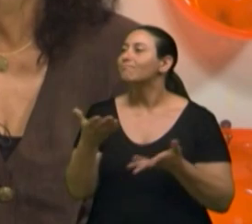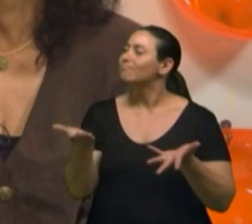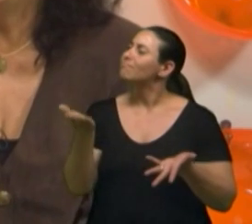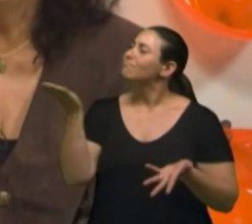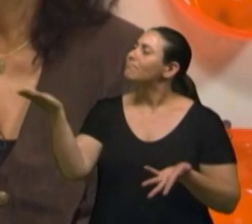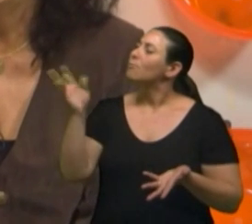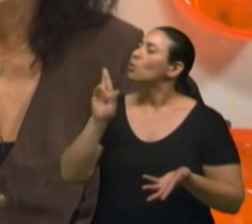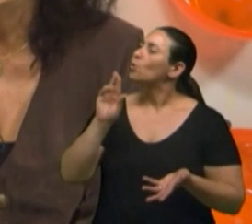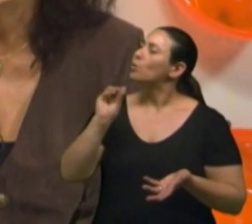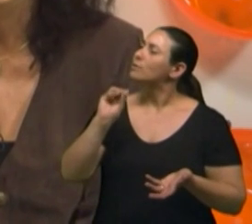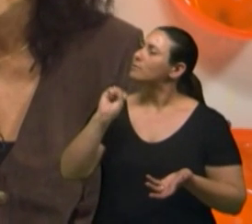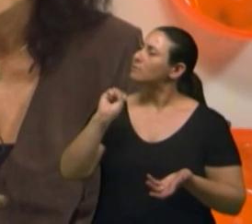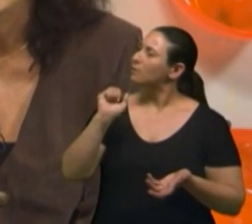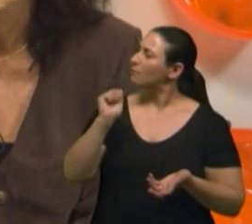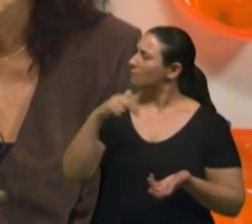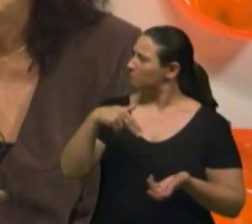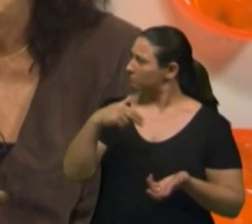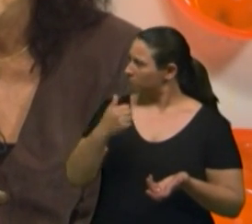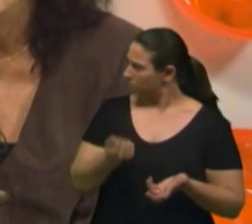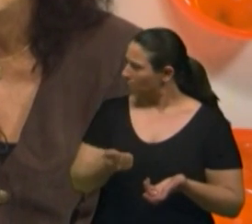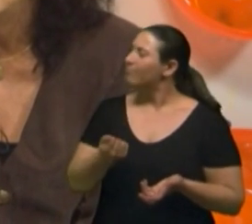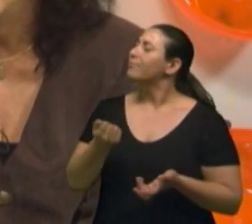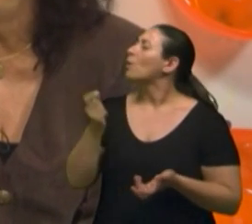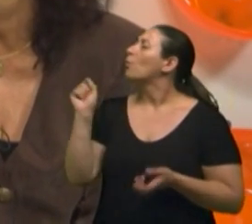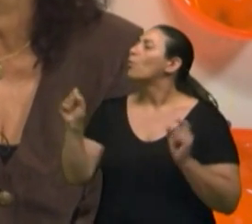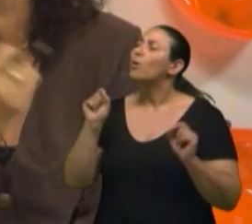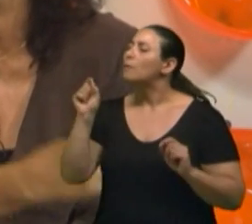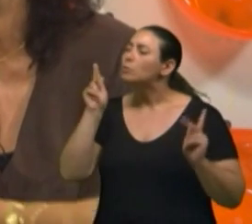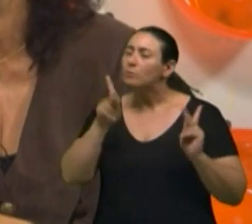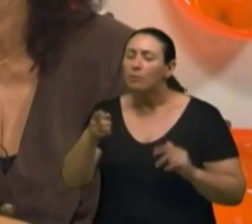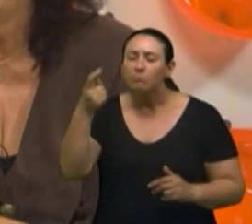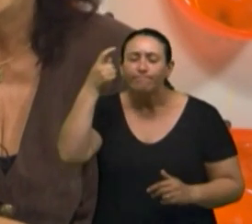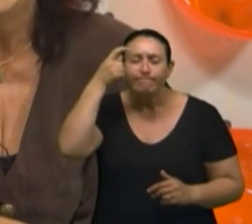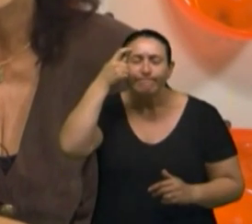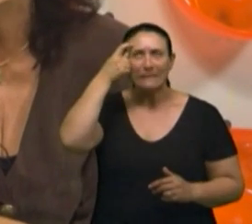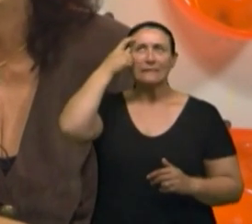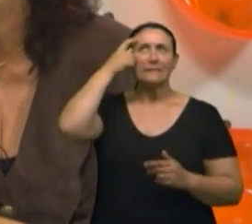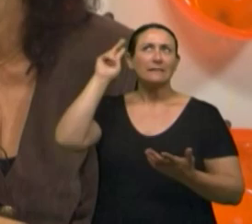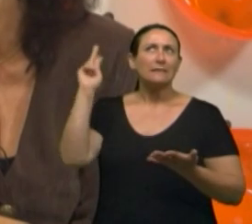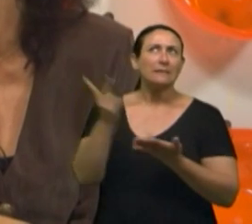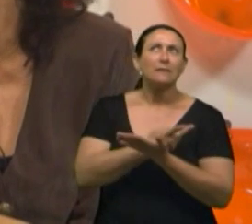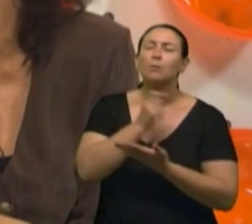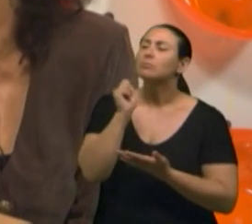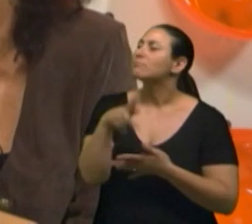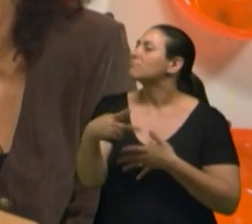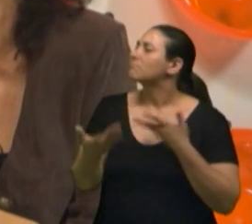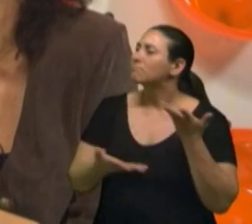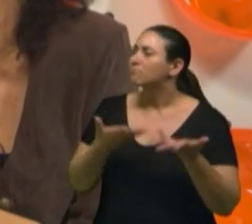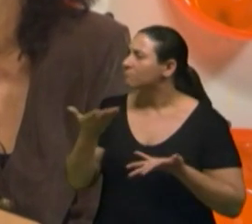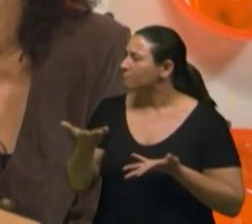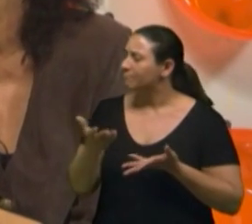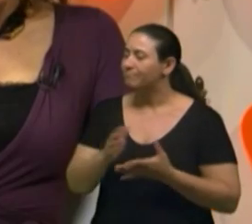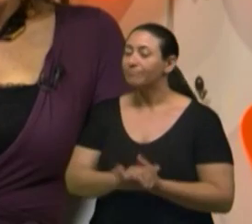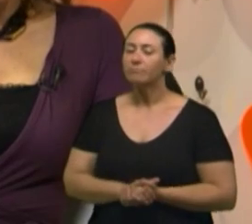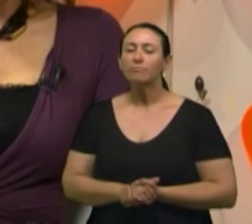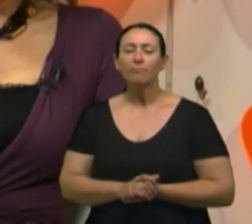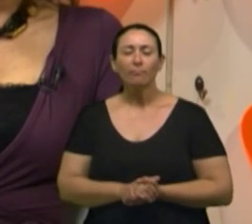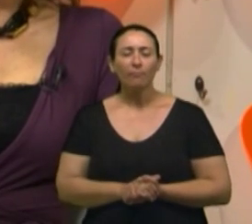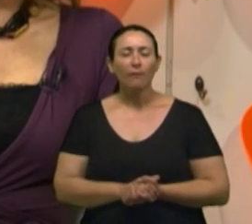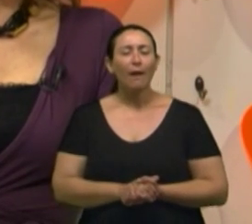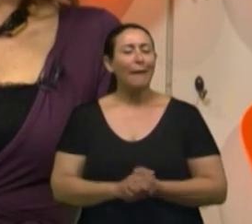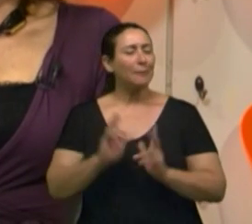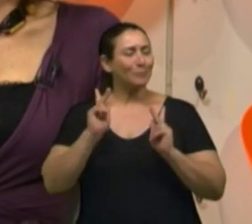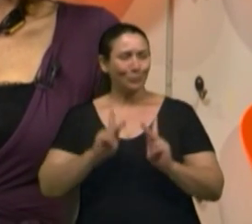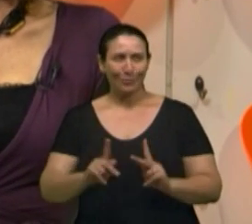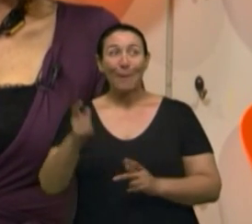ti. O que as pessoas pensam normalmente na hora da aposentadoria ou elas não pensam? Pensam.